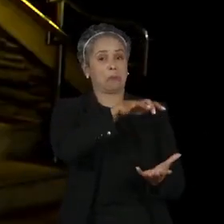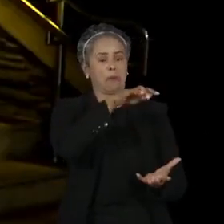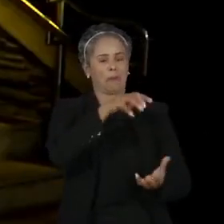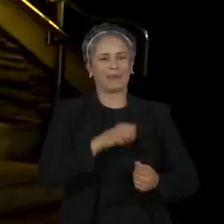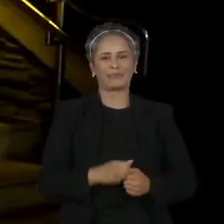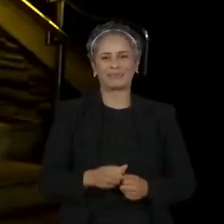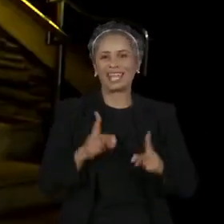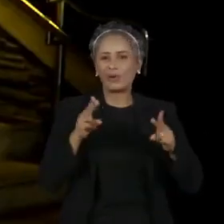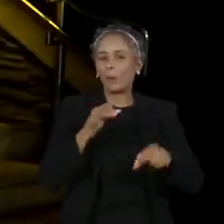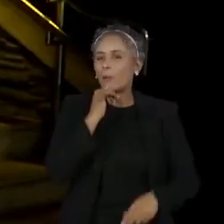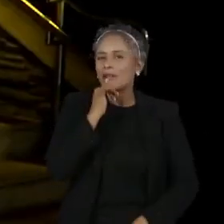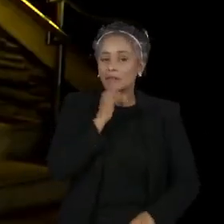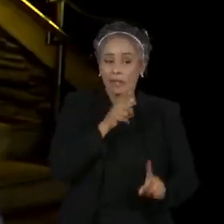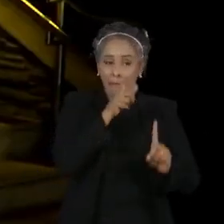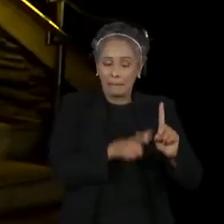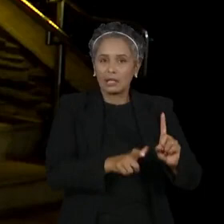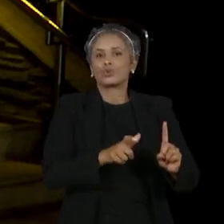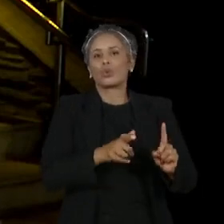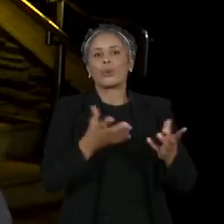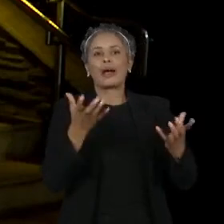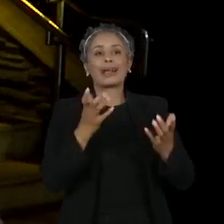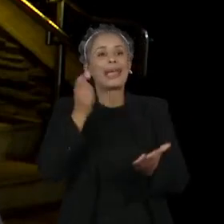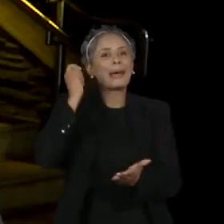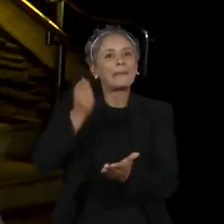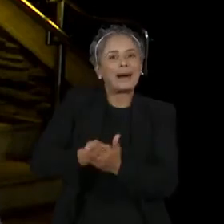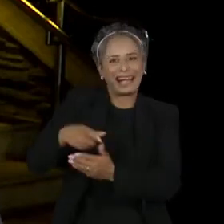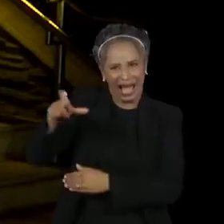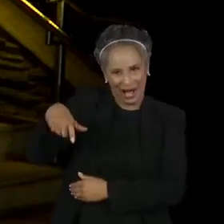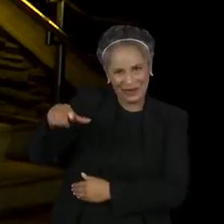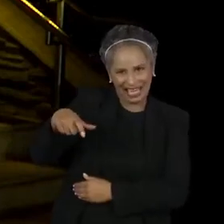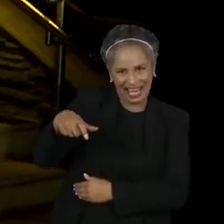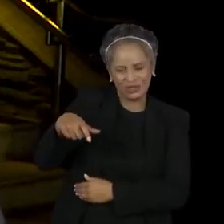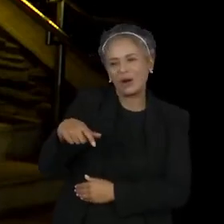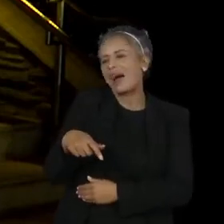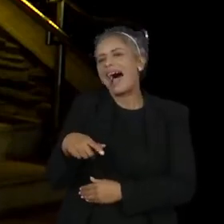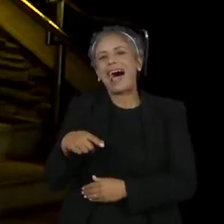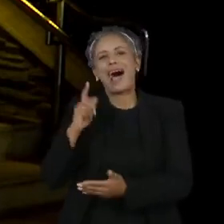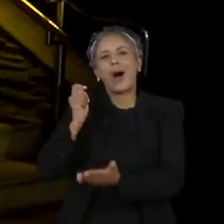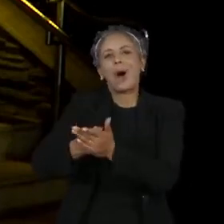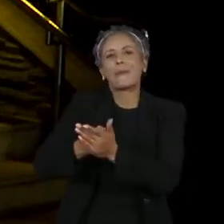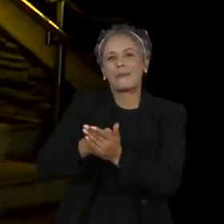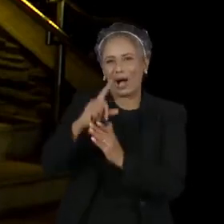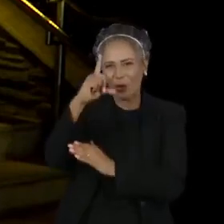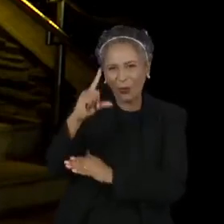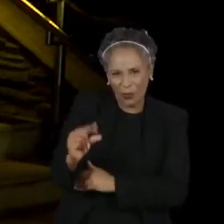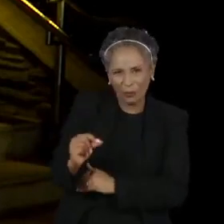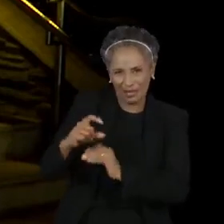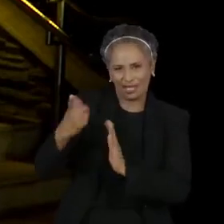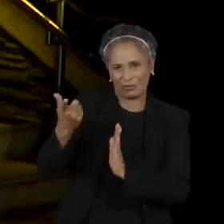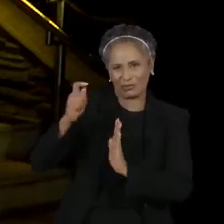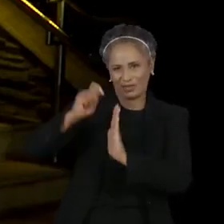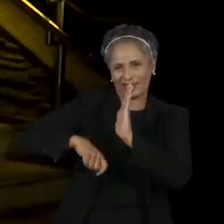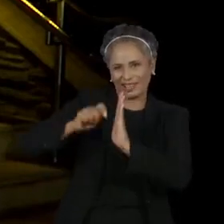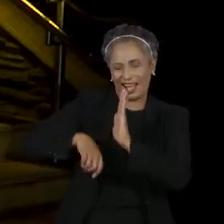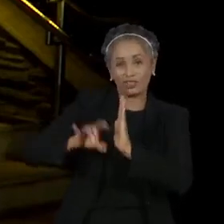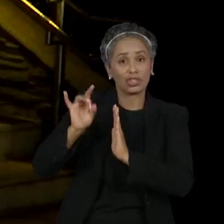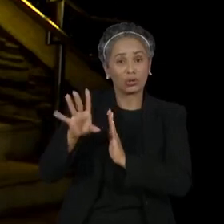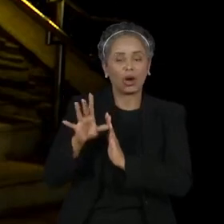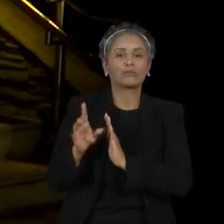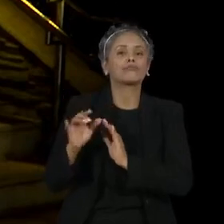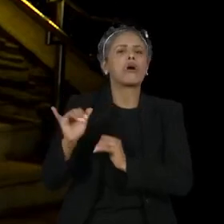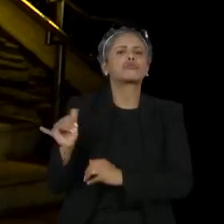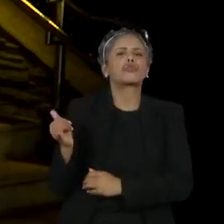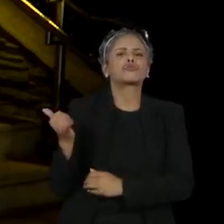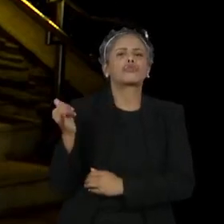apenas a cota mínima da fatura do cartão de crédito e fosse rolando o restante dos débitos. Com juros, a dívida só vai